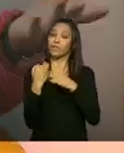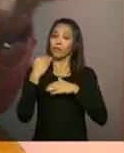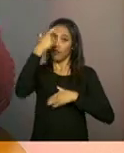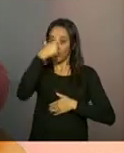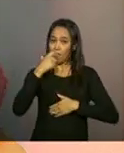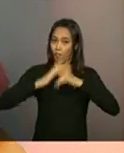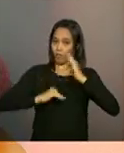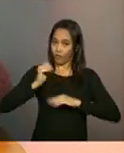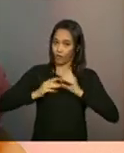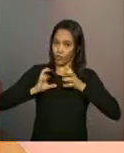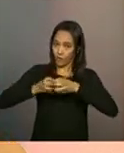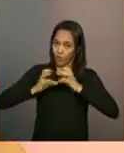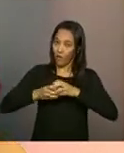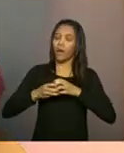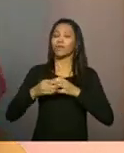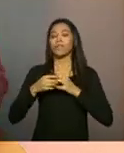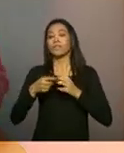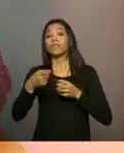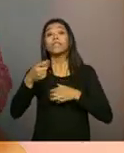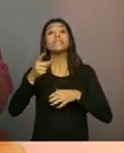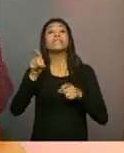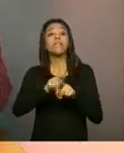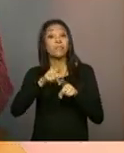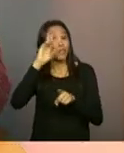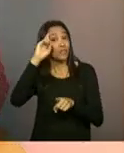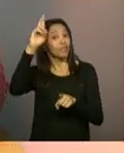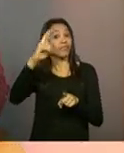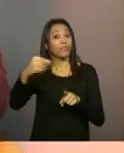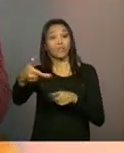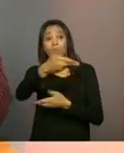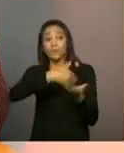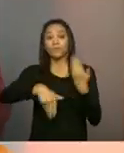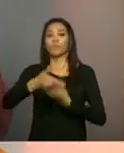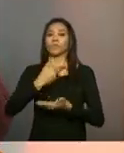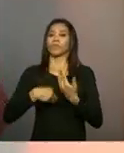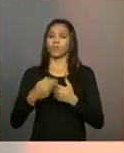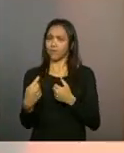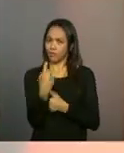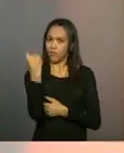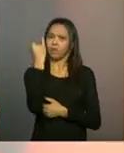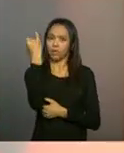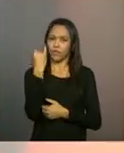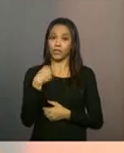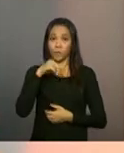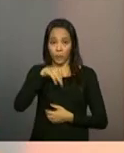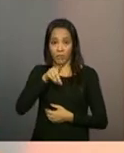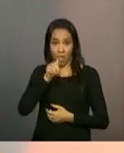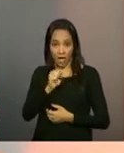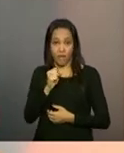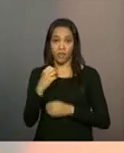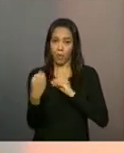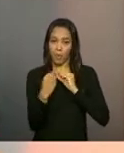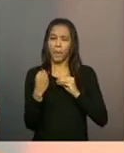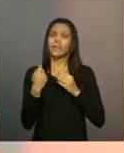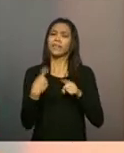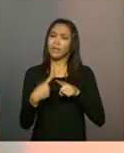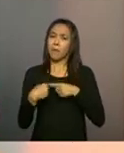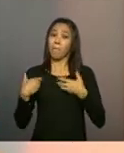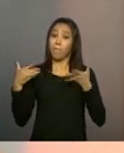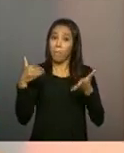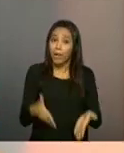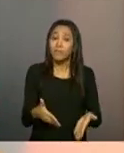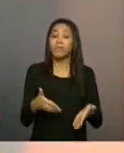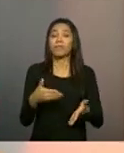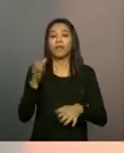receber essas perguntas. A gente tem sempre se colocado à disposição lá no MDS, tem participado de atividade de capacitação, e a gente entende